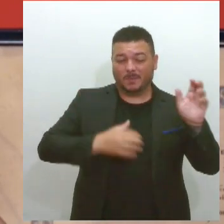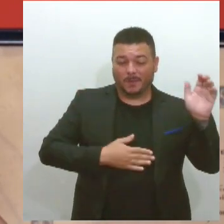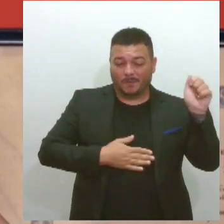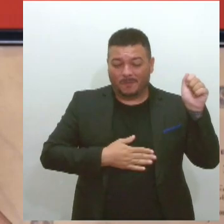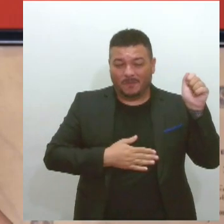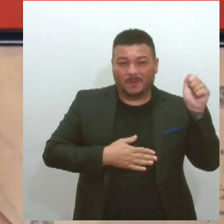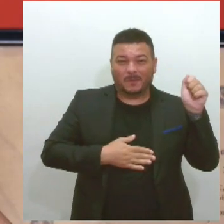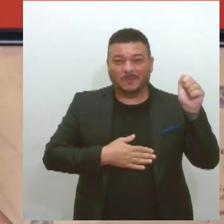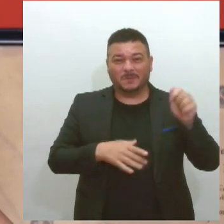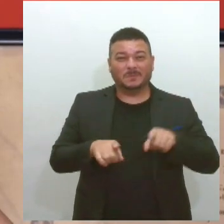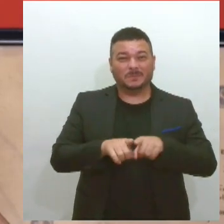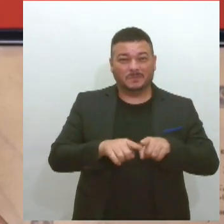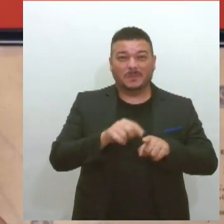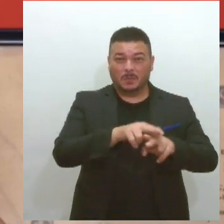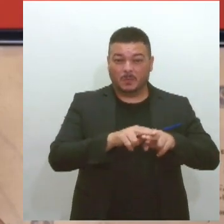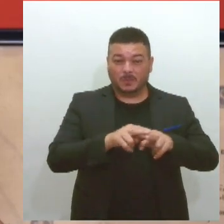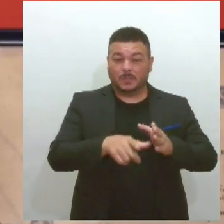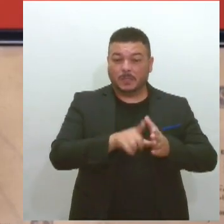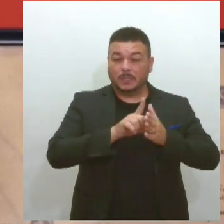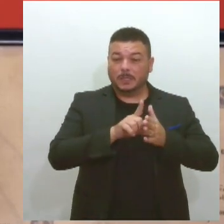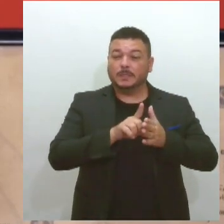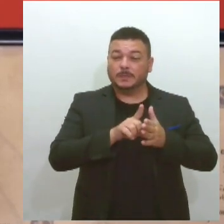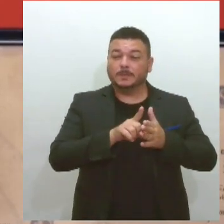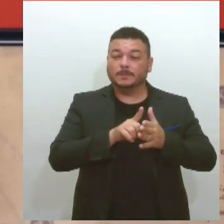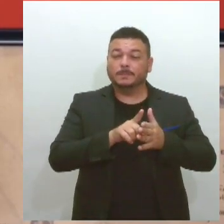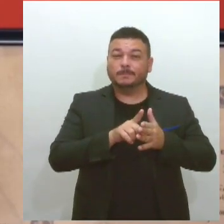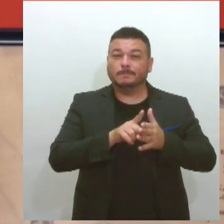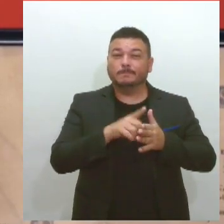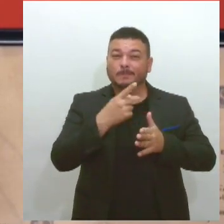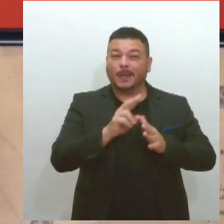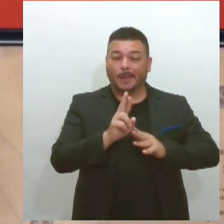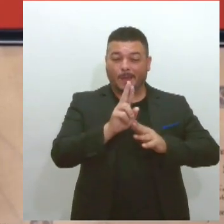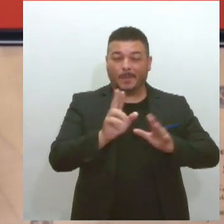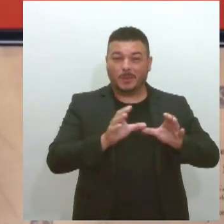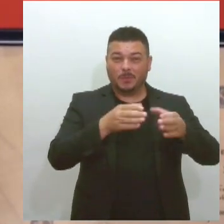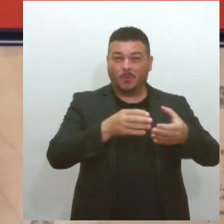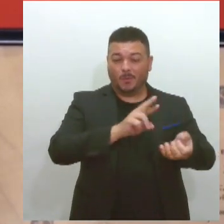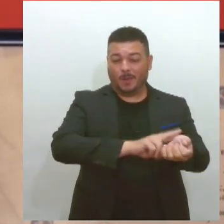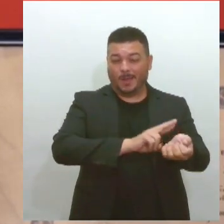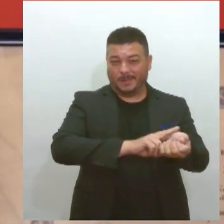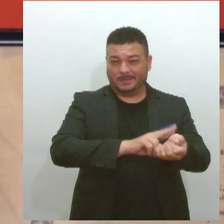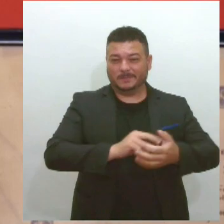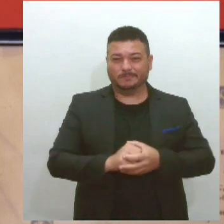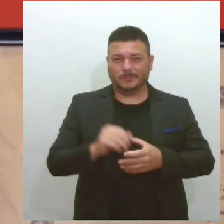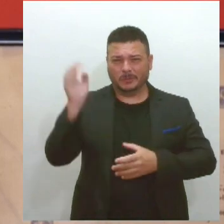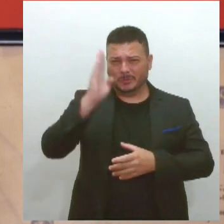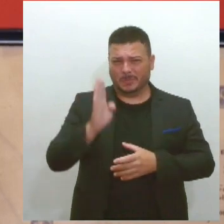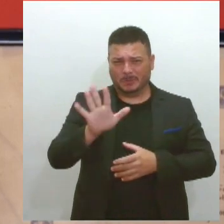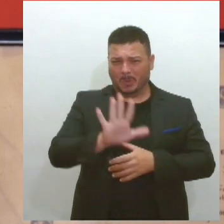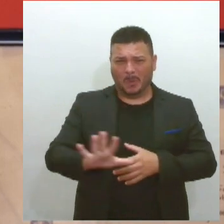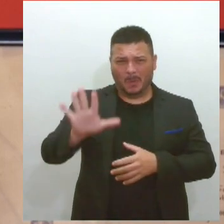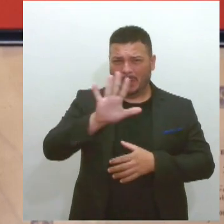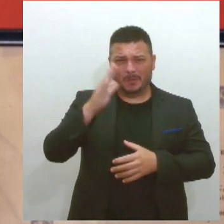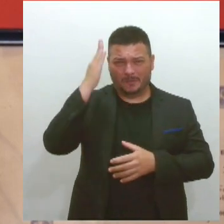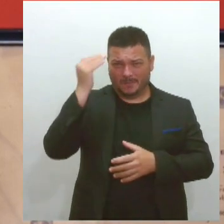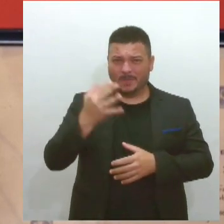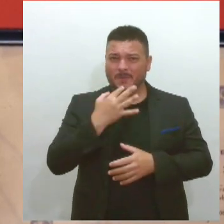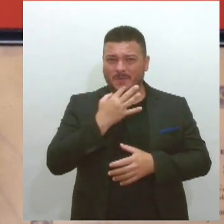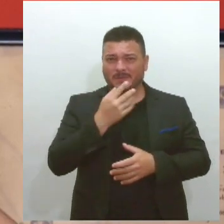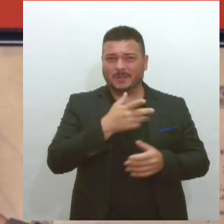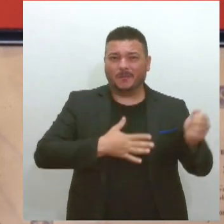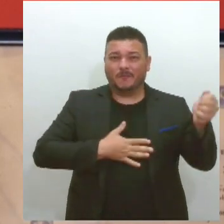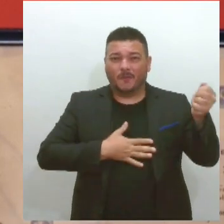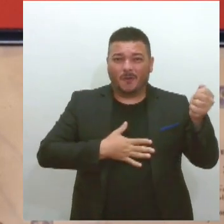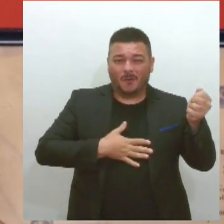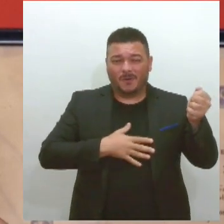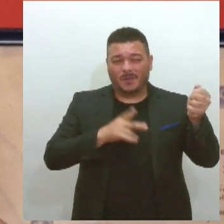percussora e grande representante desse ritmo desse estilo pelo Brasil todo fez muita gente conhecer o Forró de forma que não conhecia